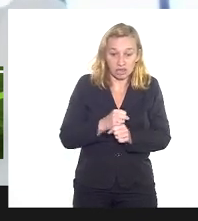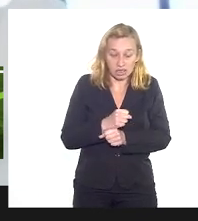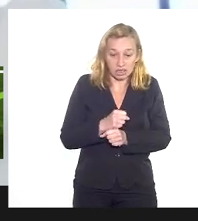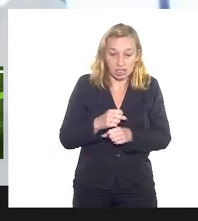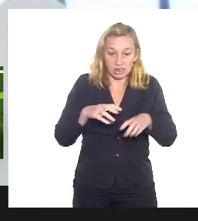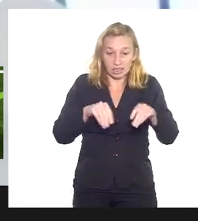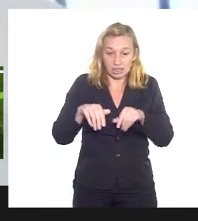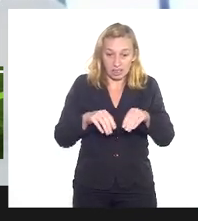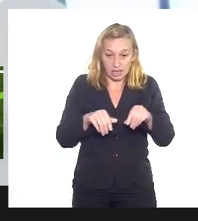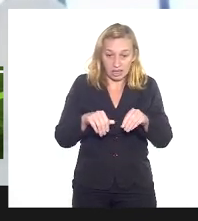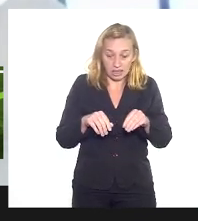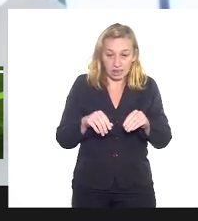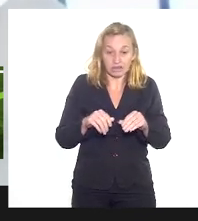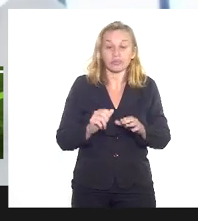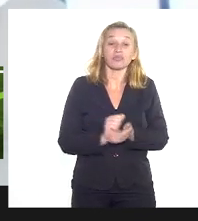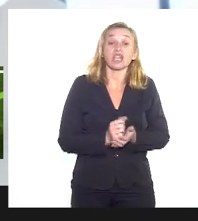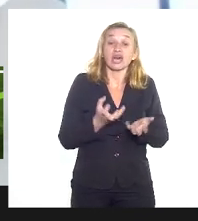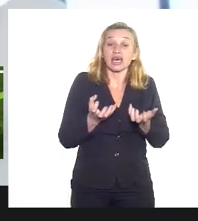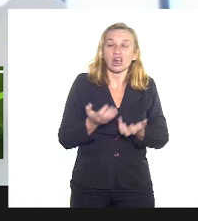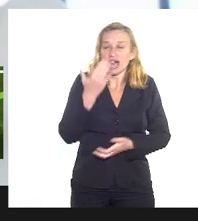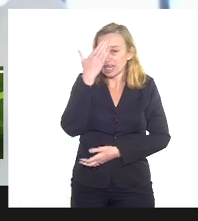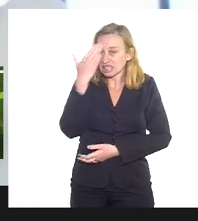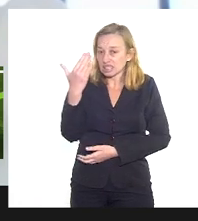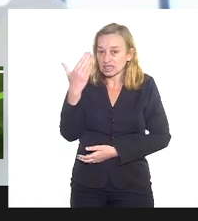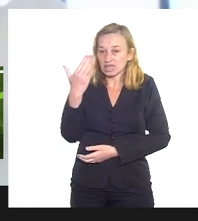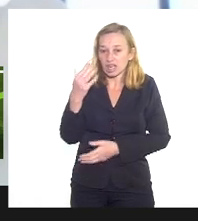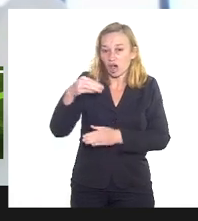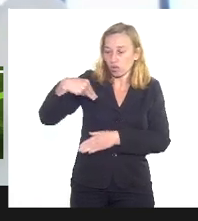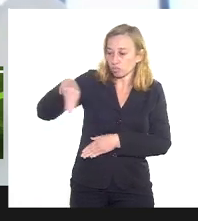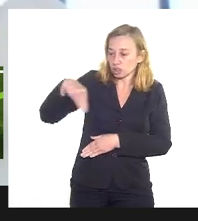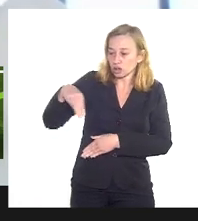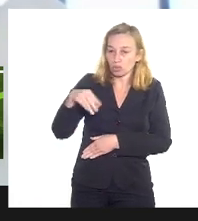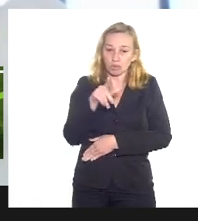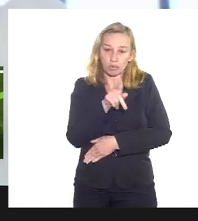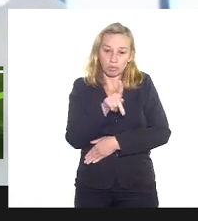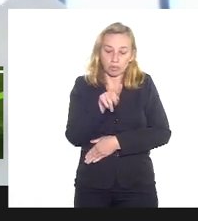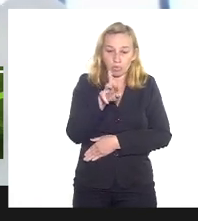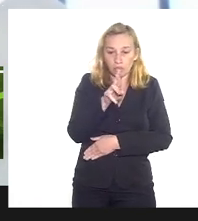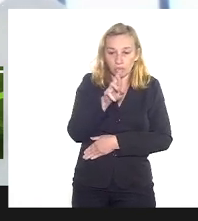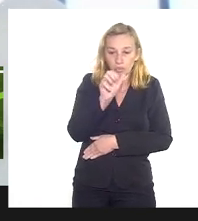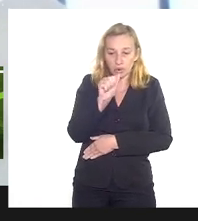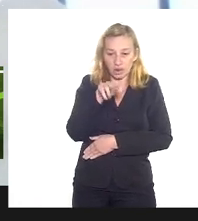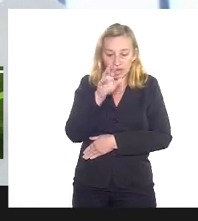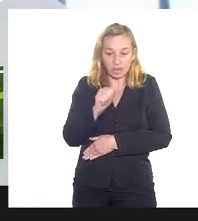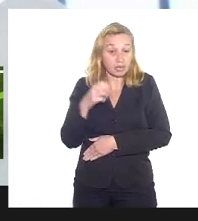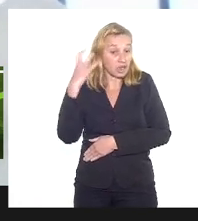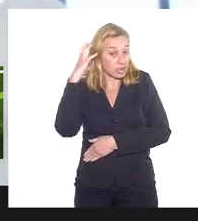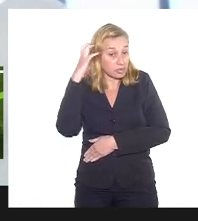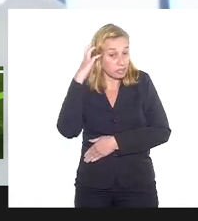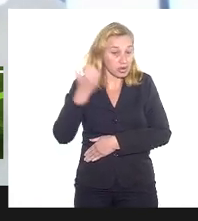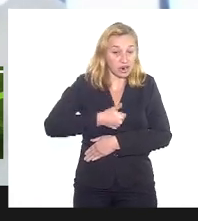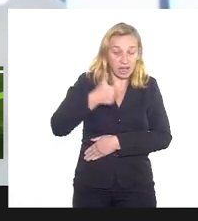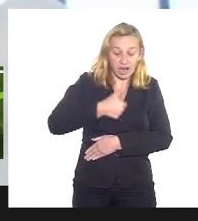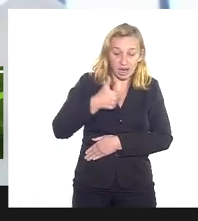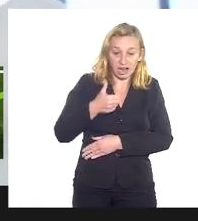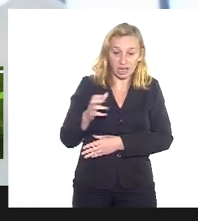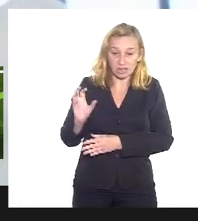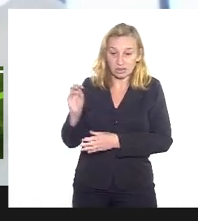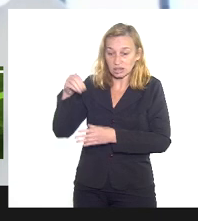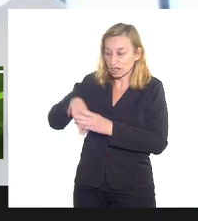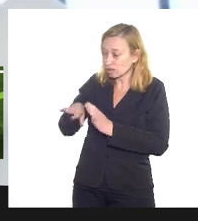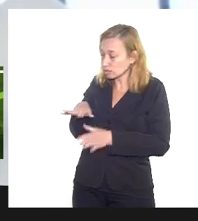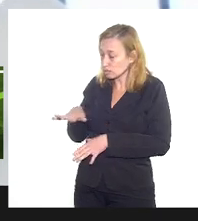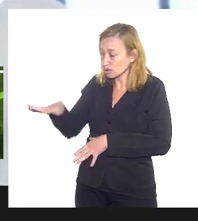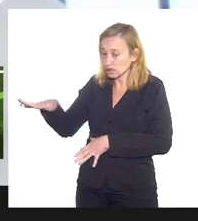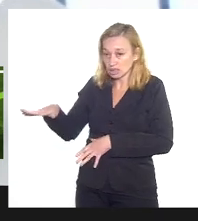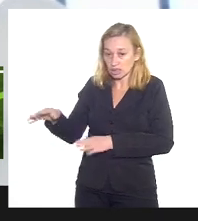agradecer ao MINK por ter colocado um programa que era a primeira rádio comunitária dentro do terreiro